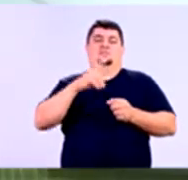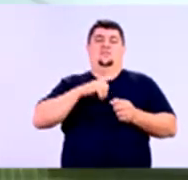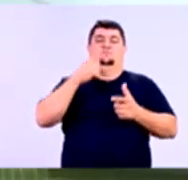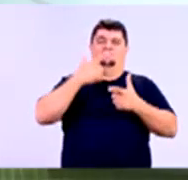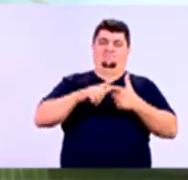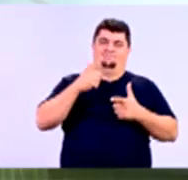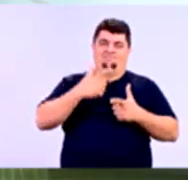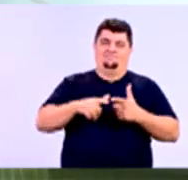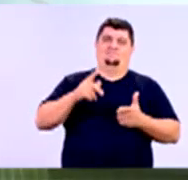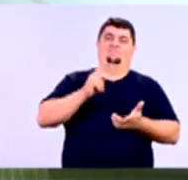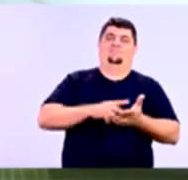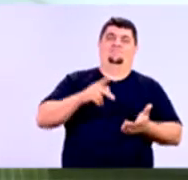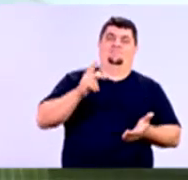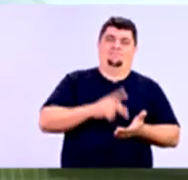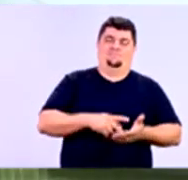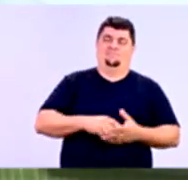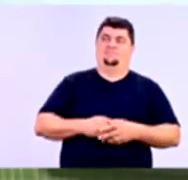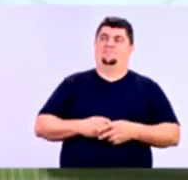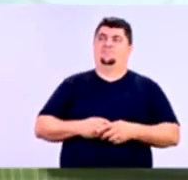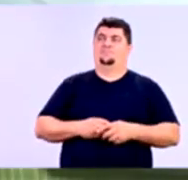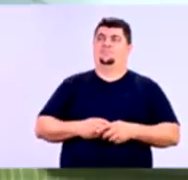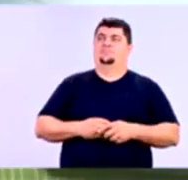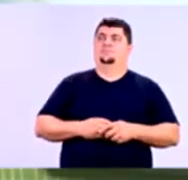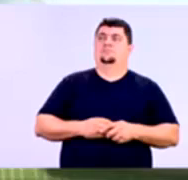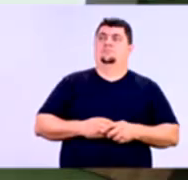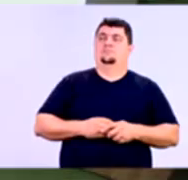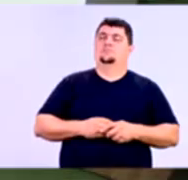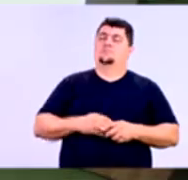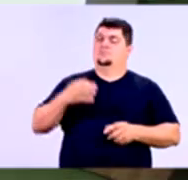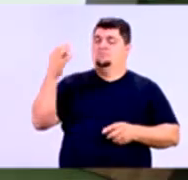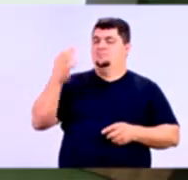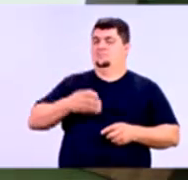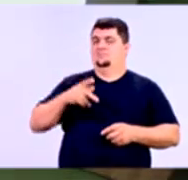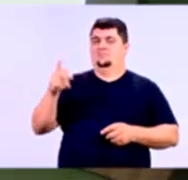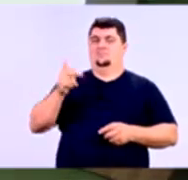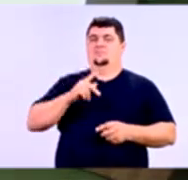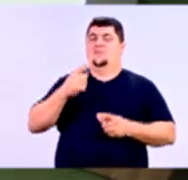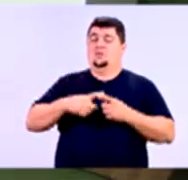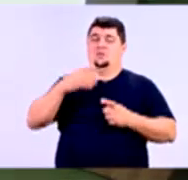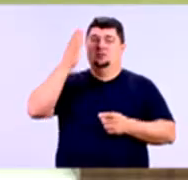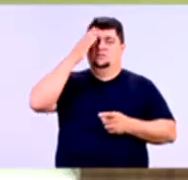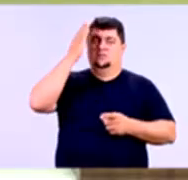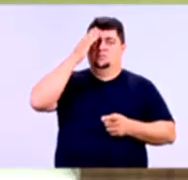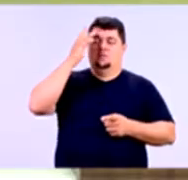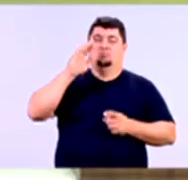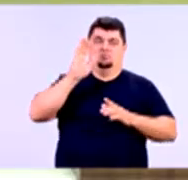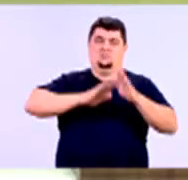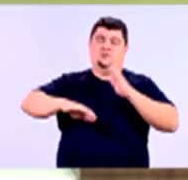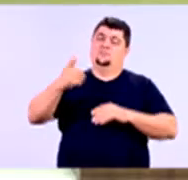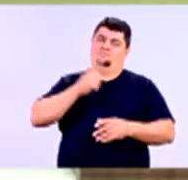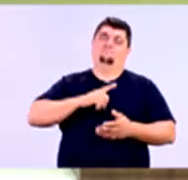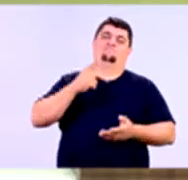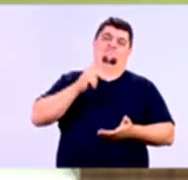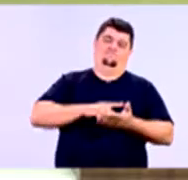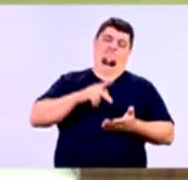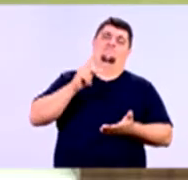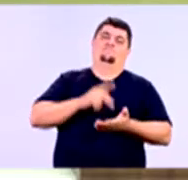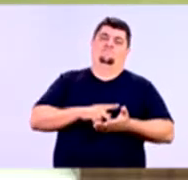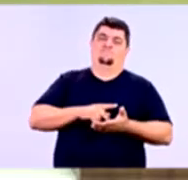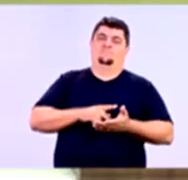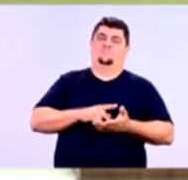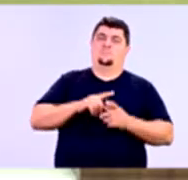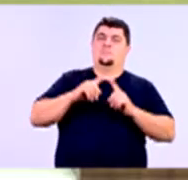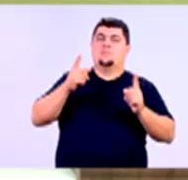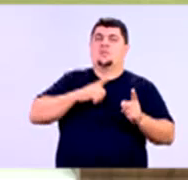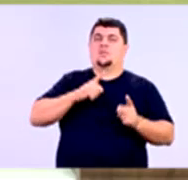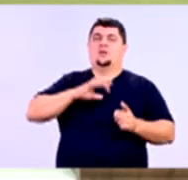realmente aconteça. Exatamente, professor. Porque nós sabemos que o risco existe. E caso